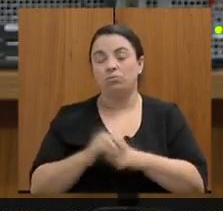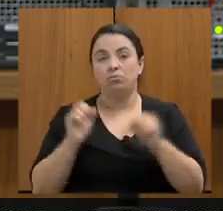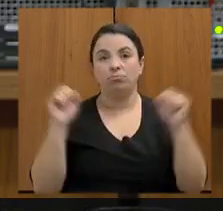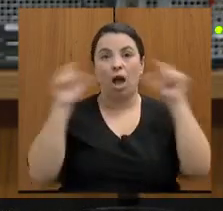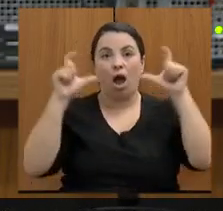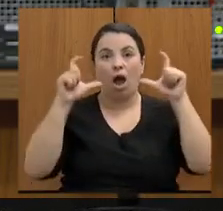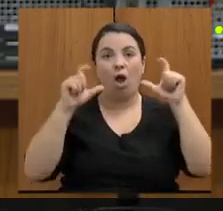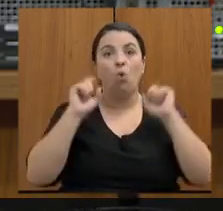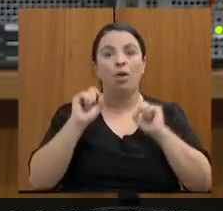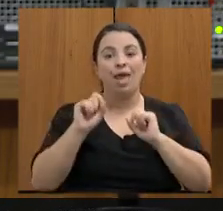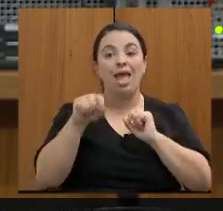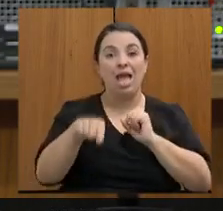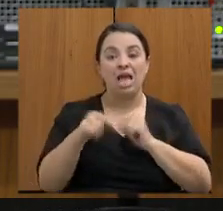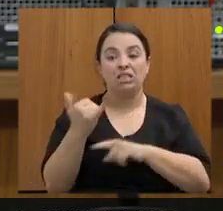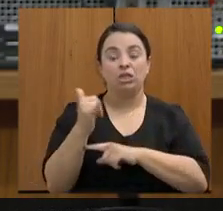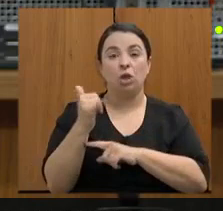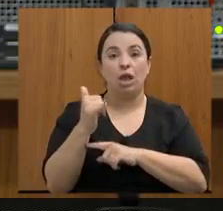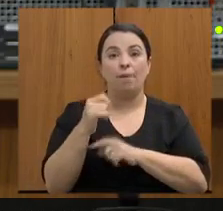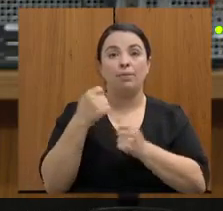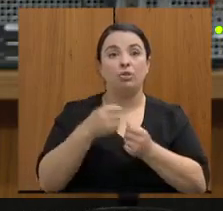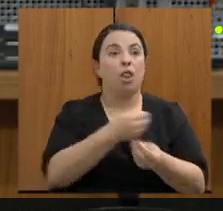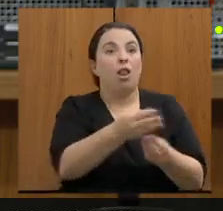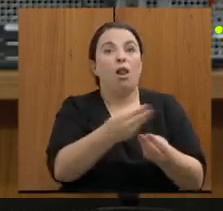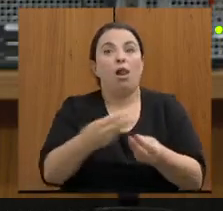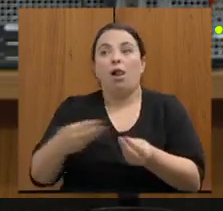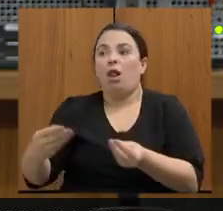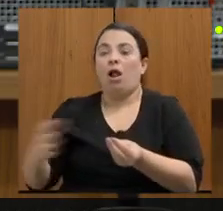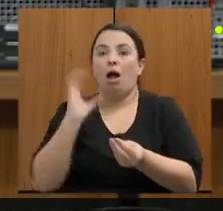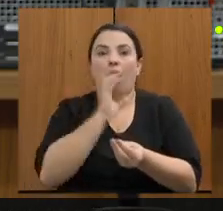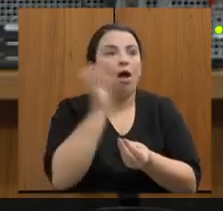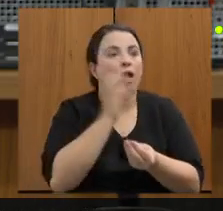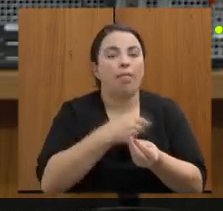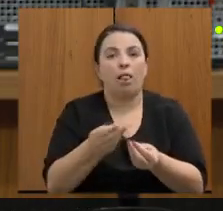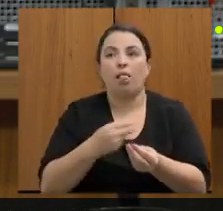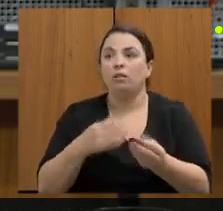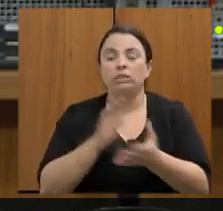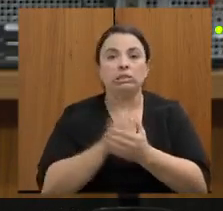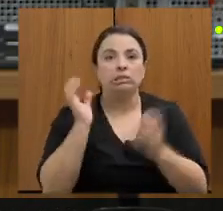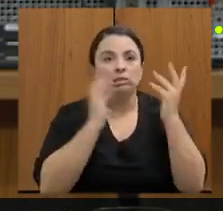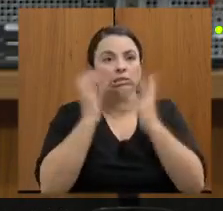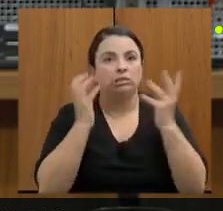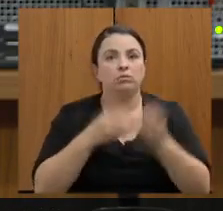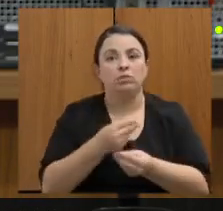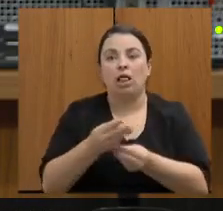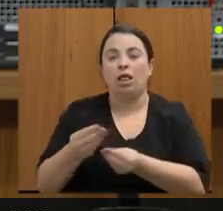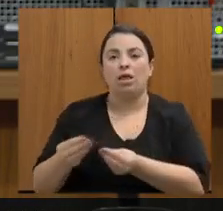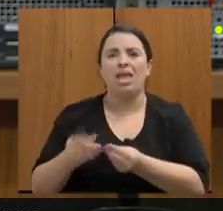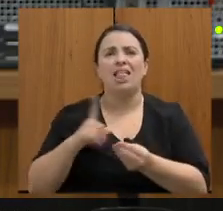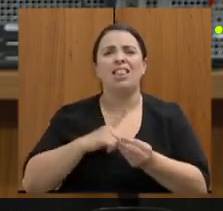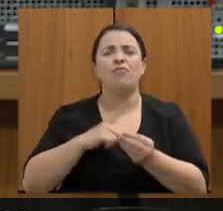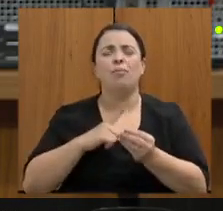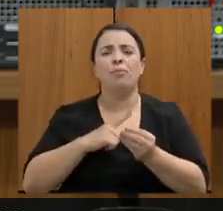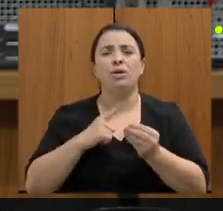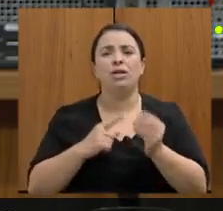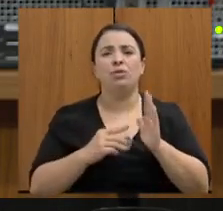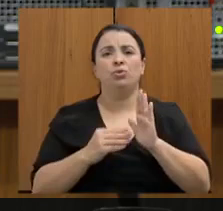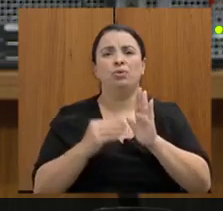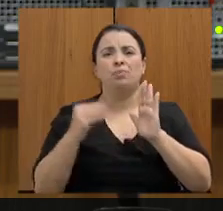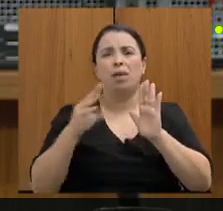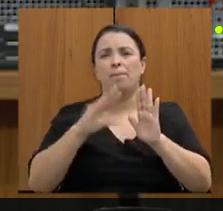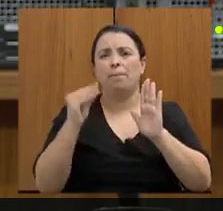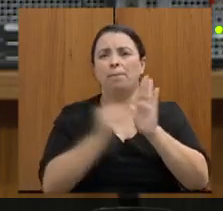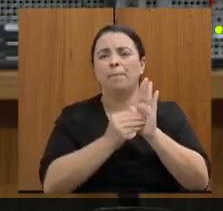aparelhos tiveram que ser entregues de forma muito rápida e num próprio memorando determinou que os smartphones deveriam ser